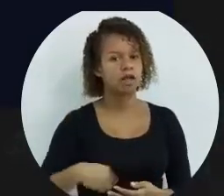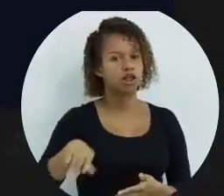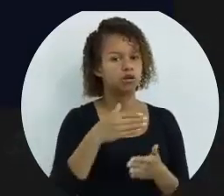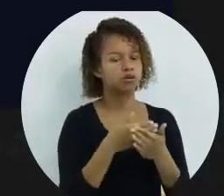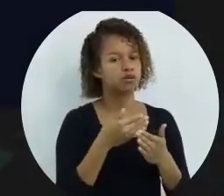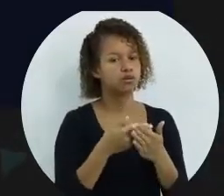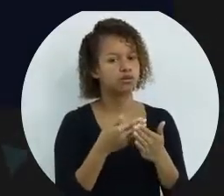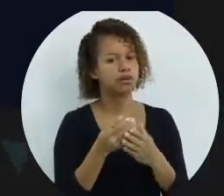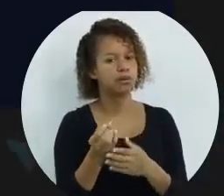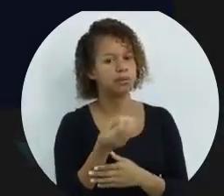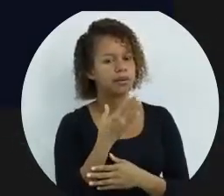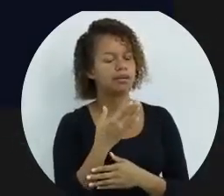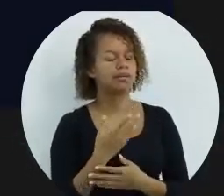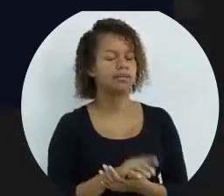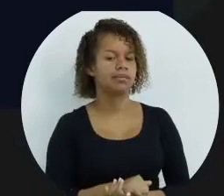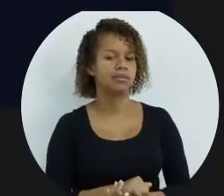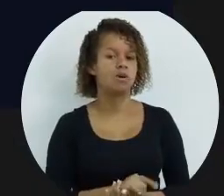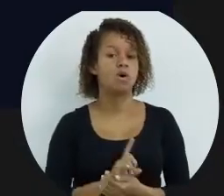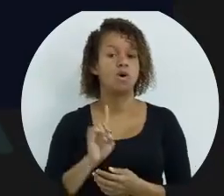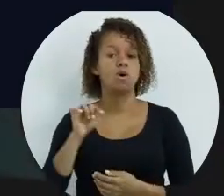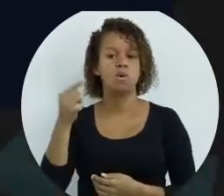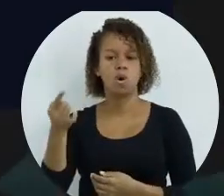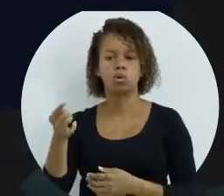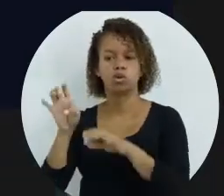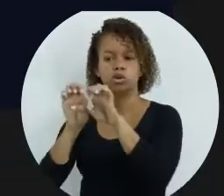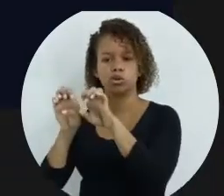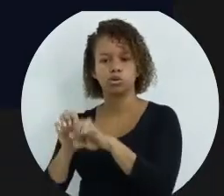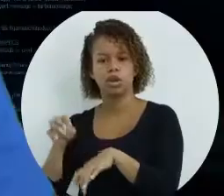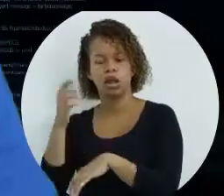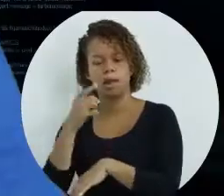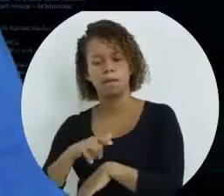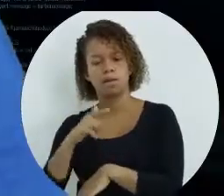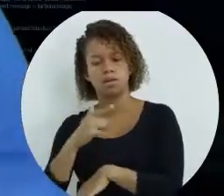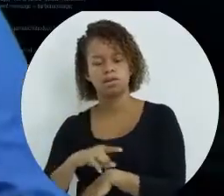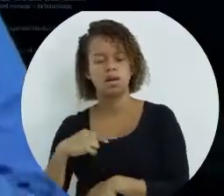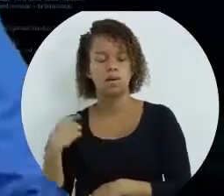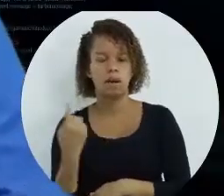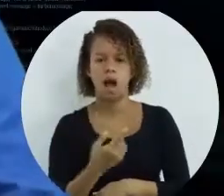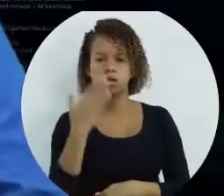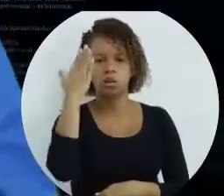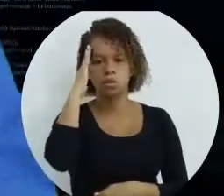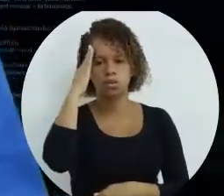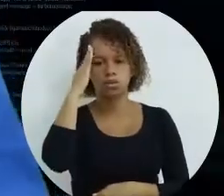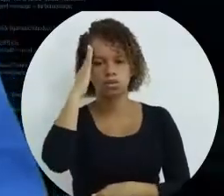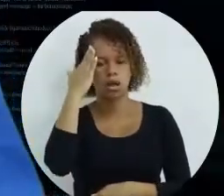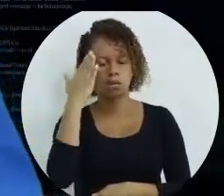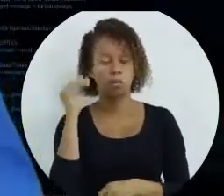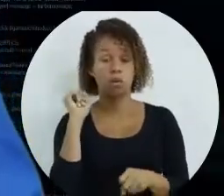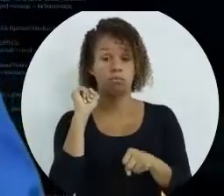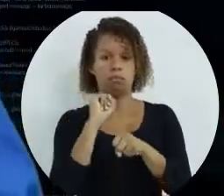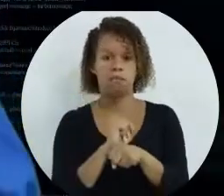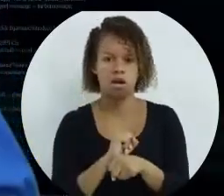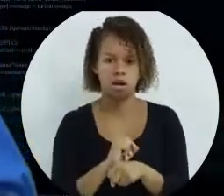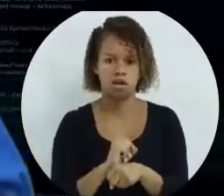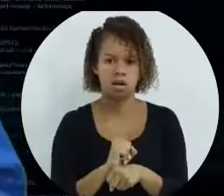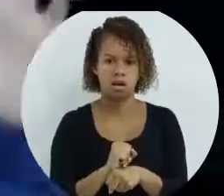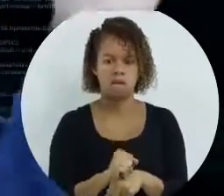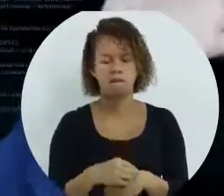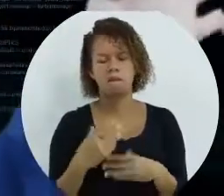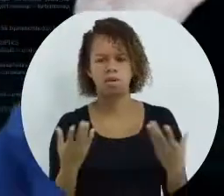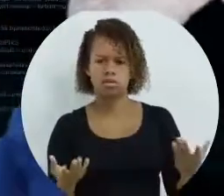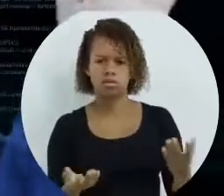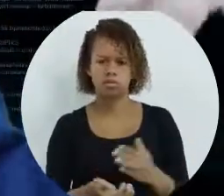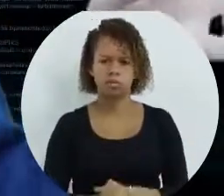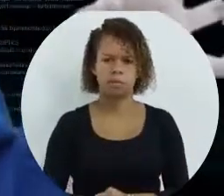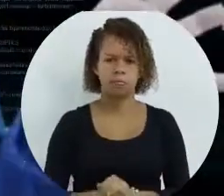Então, estude bem aí. Eu estude bem essa parte. O outro tipo de estrutura de repetição, a gente não sabe quando vai parar. Como assim?